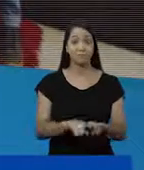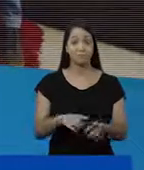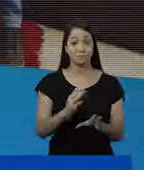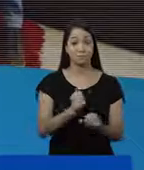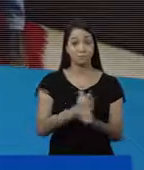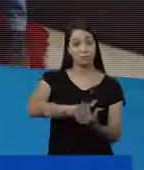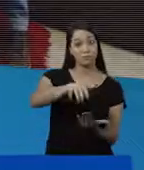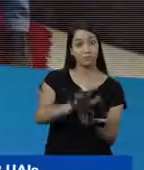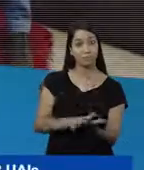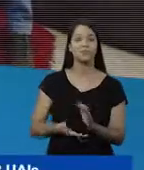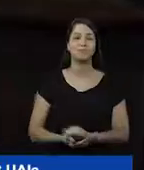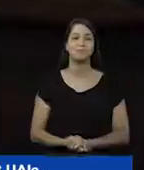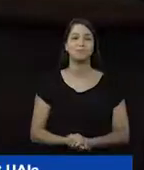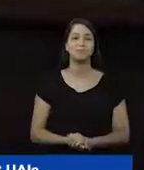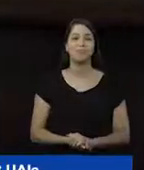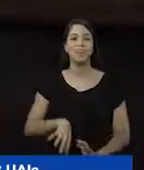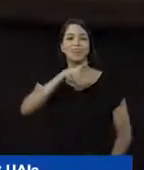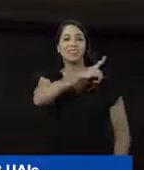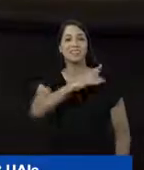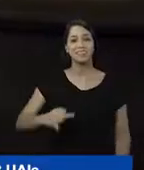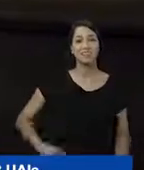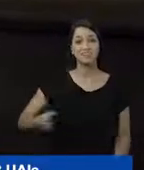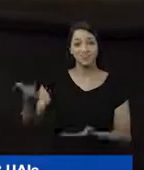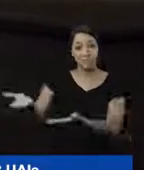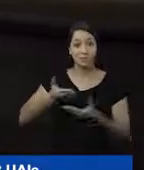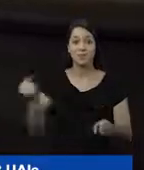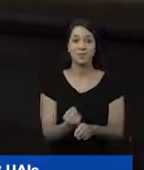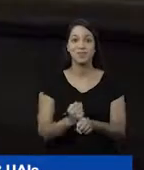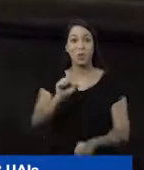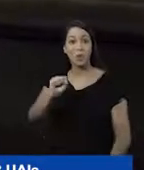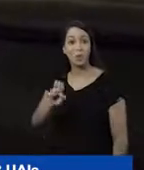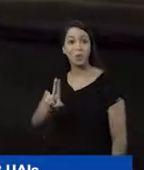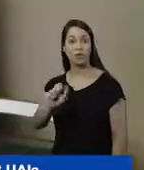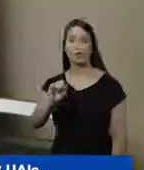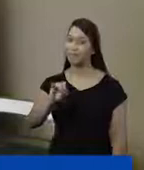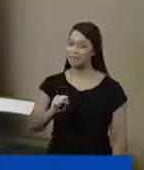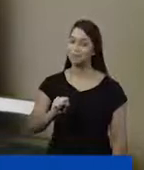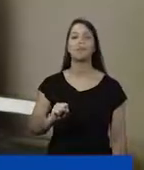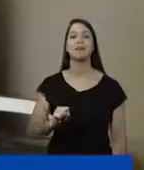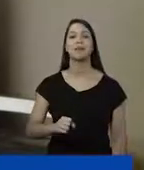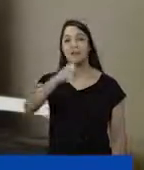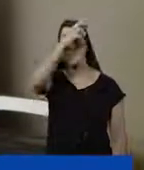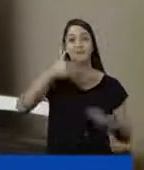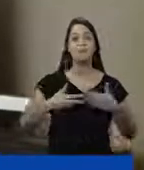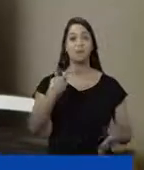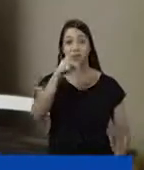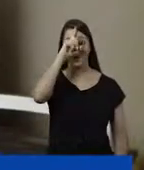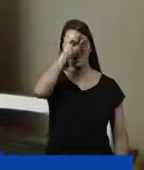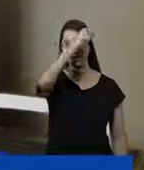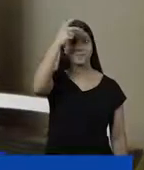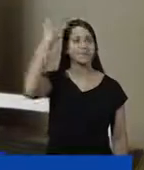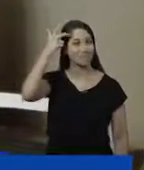contas. O deputado federal que trouxe recursos para construir as oito AIs. O prefeito que abriu dois